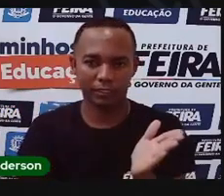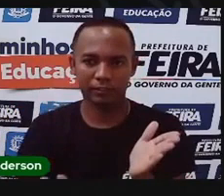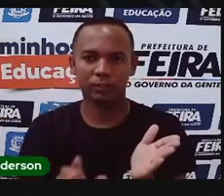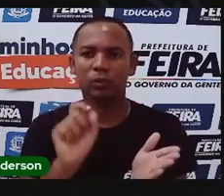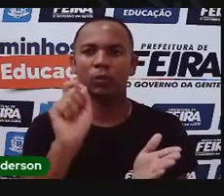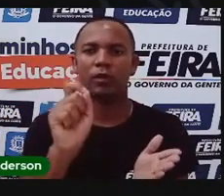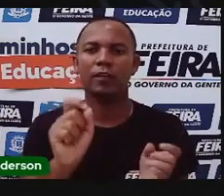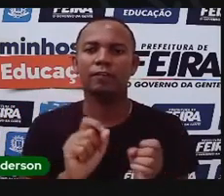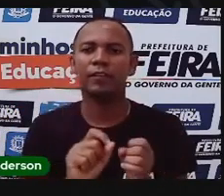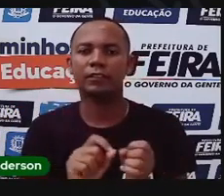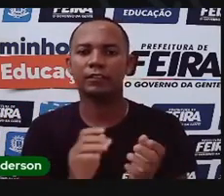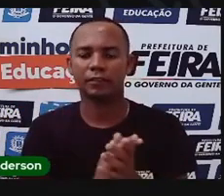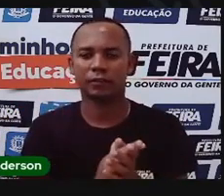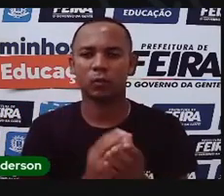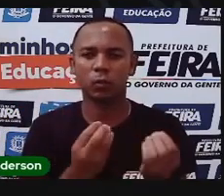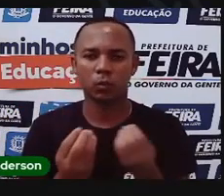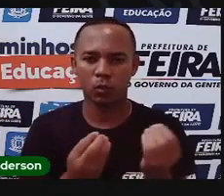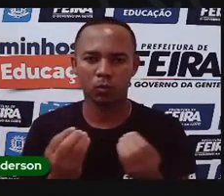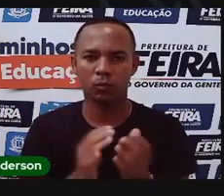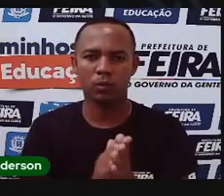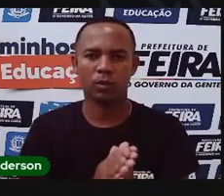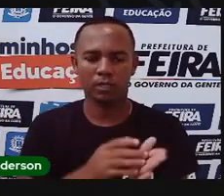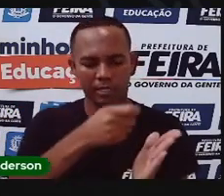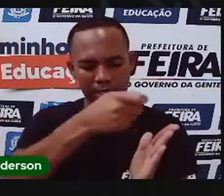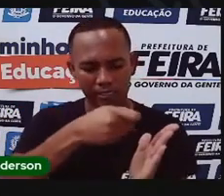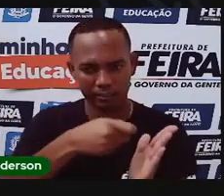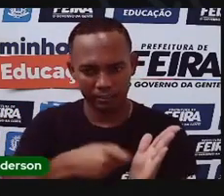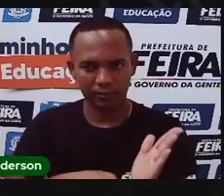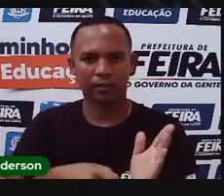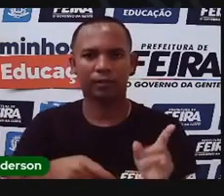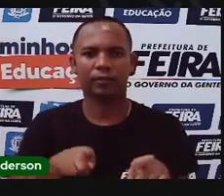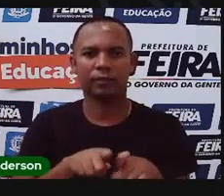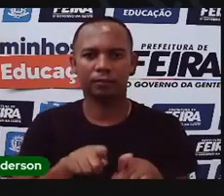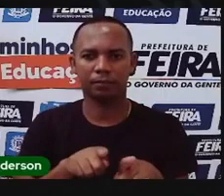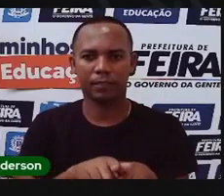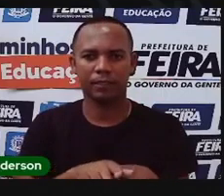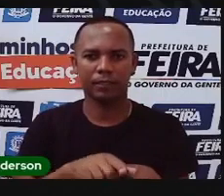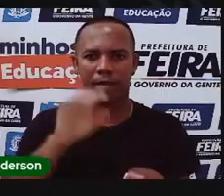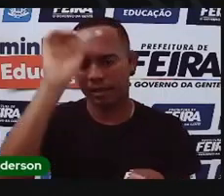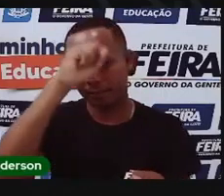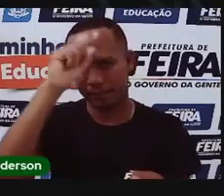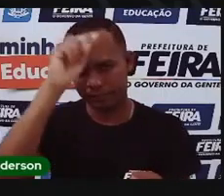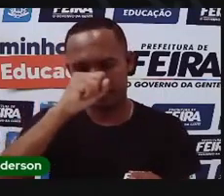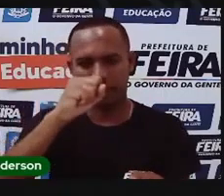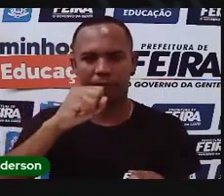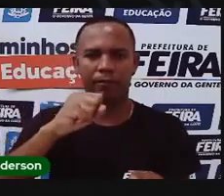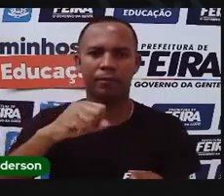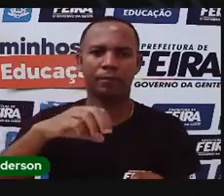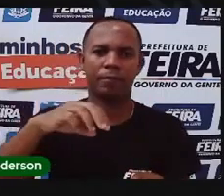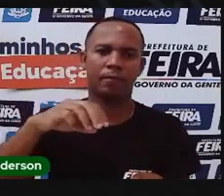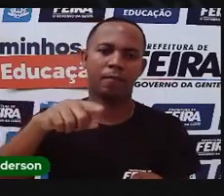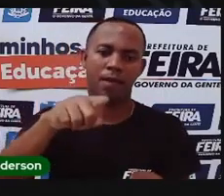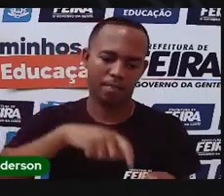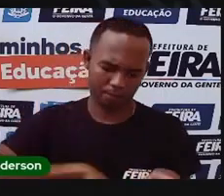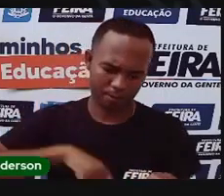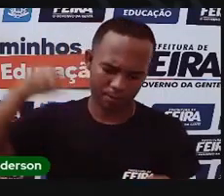fazer? Resiste e represente em seu caderno o que você aprendeu sobre Maria Quitéria. Bom, pode ser